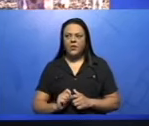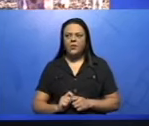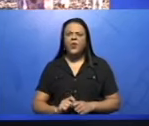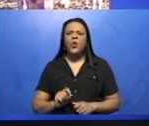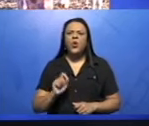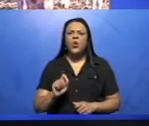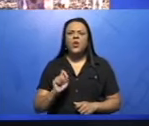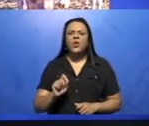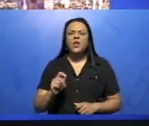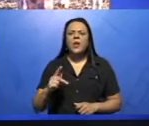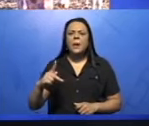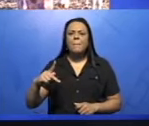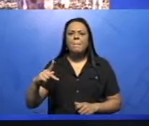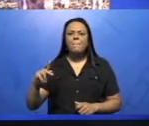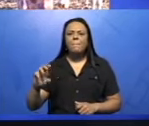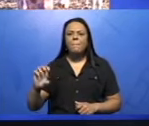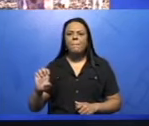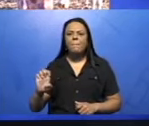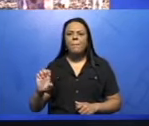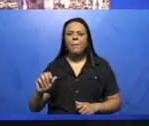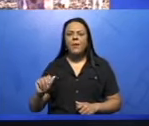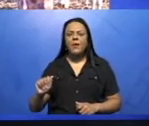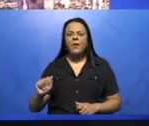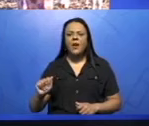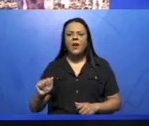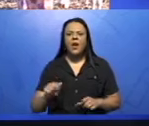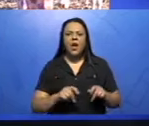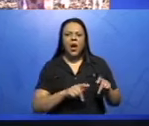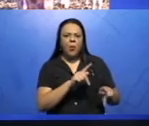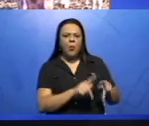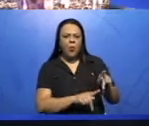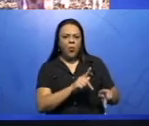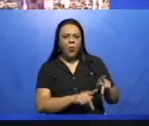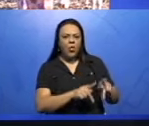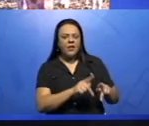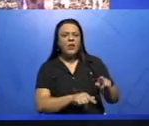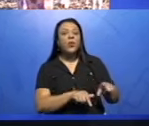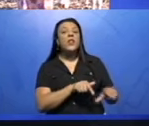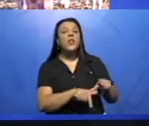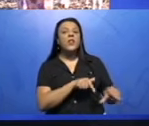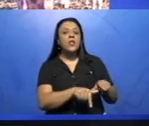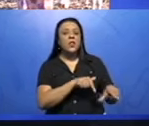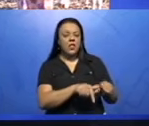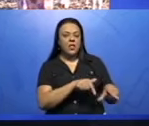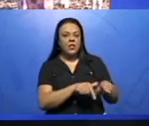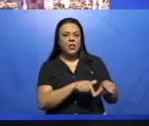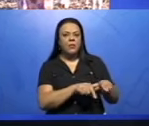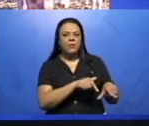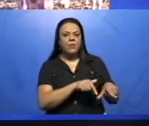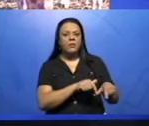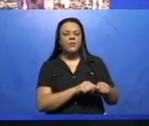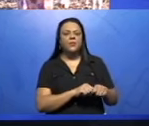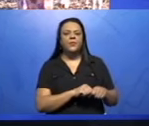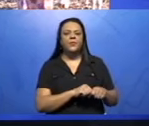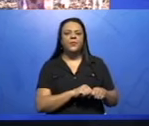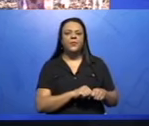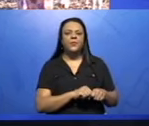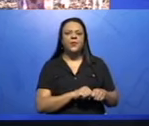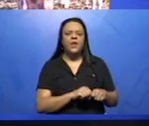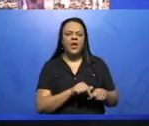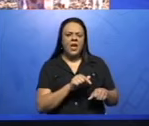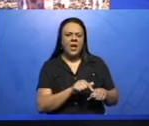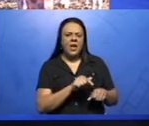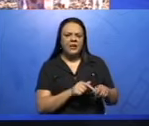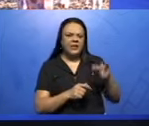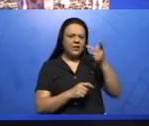É o que a gente chama de população economicamente ativa. Nós já falamos sobre isso. Então, é aquela população que está em